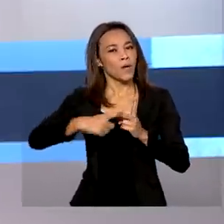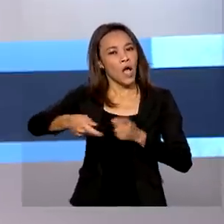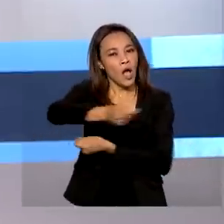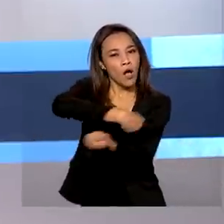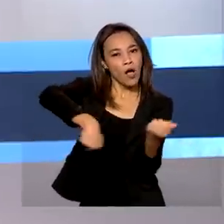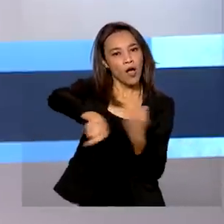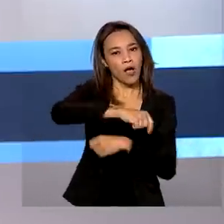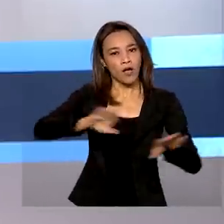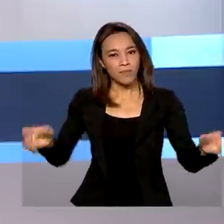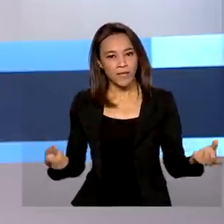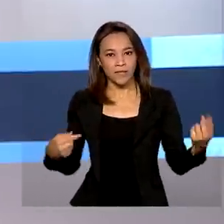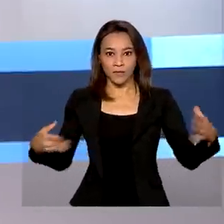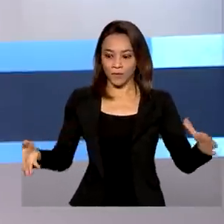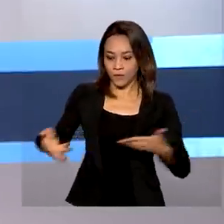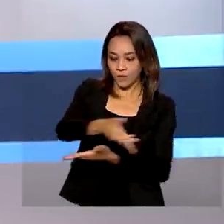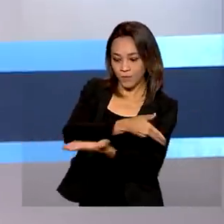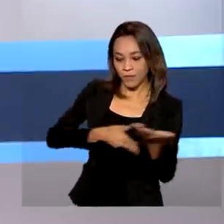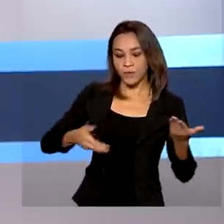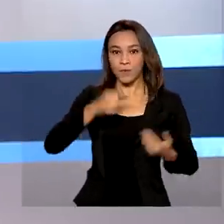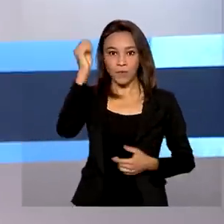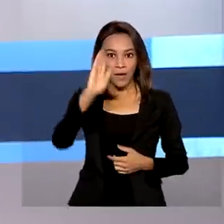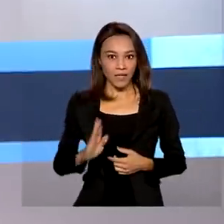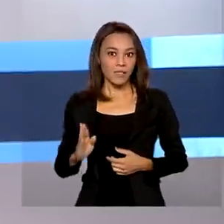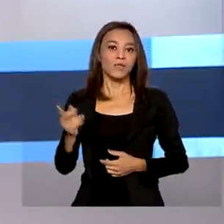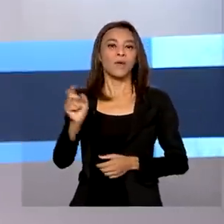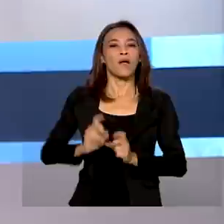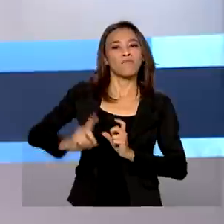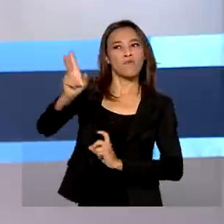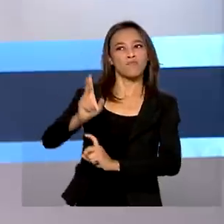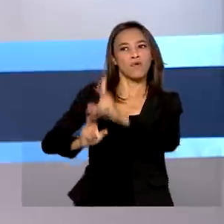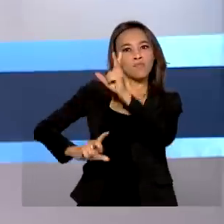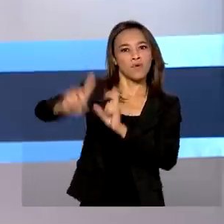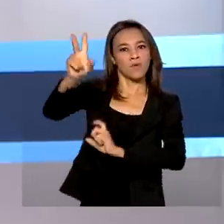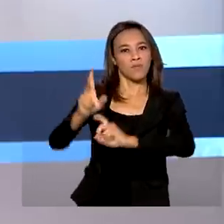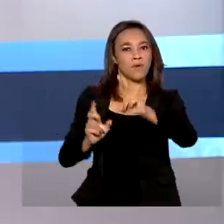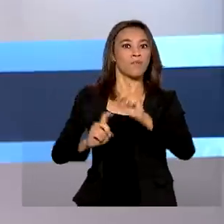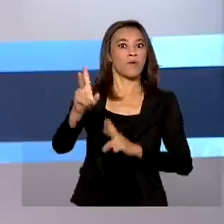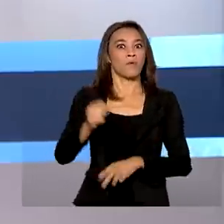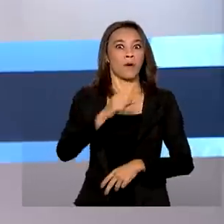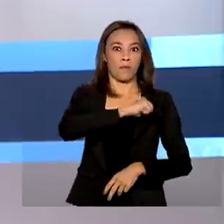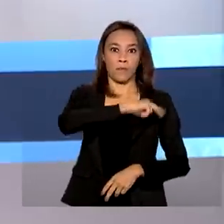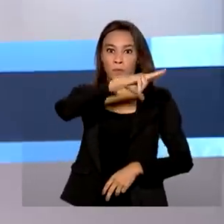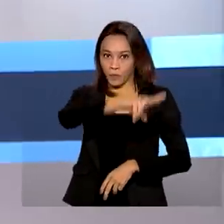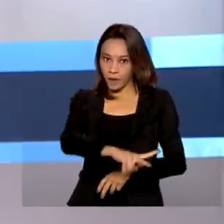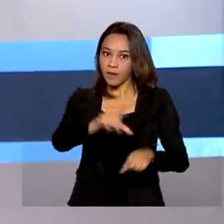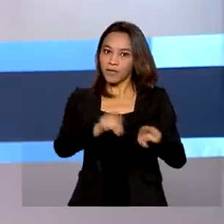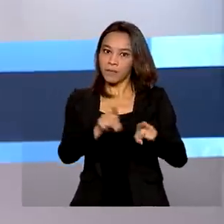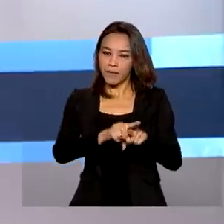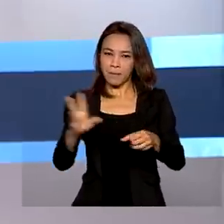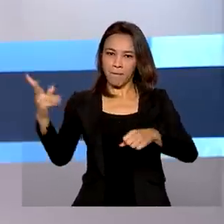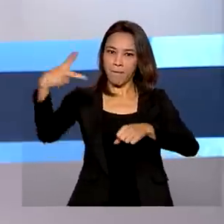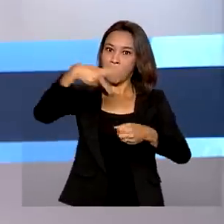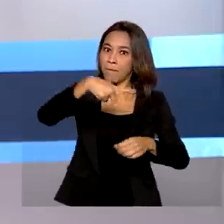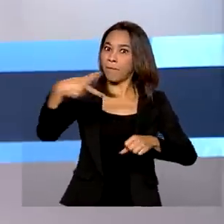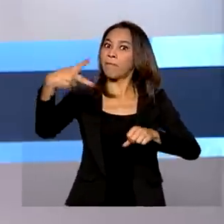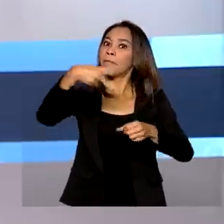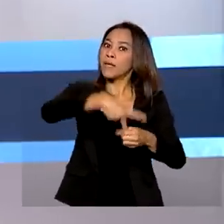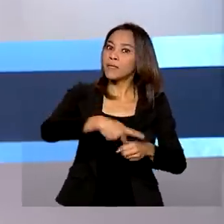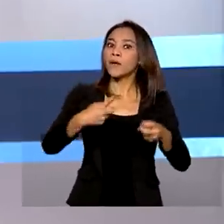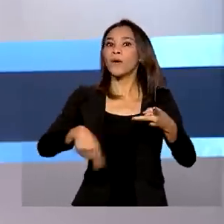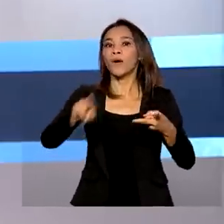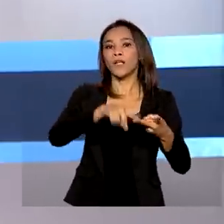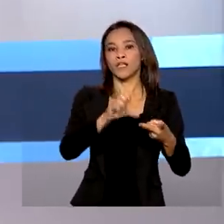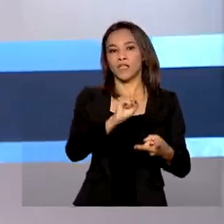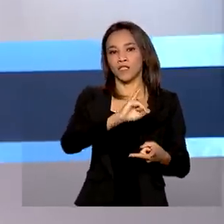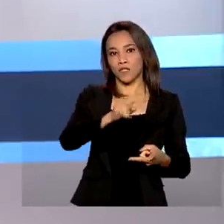O Brasil é um dos maiores exportadores de matéria-prima para Portugal, com destaque para o petróleo e soja. Já Portugal